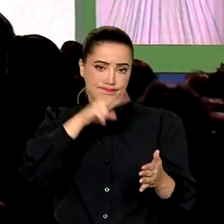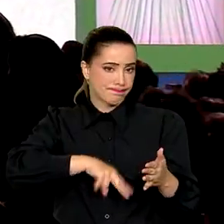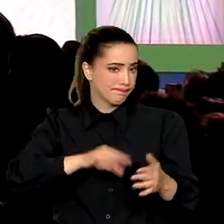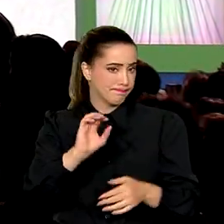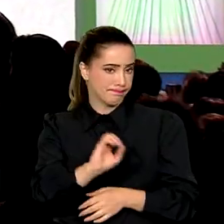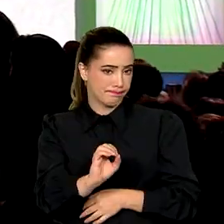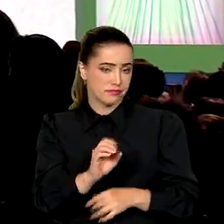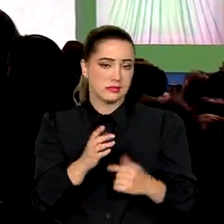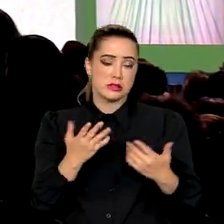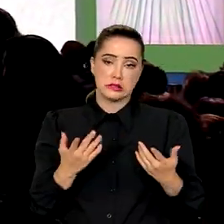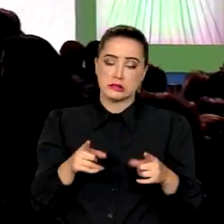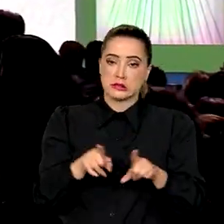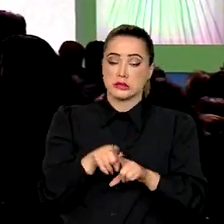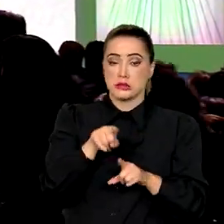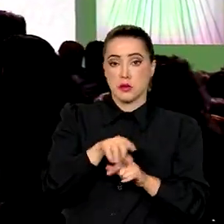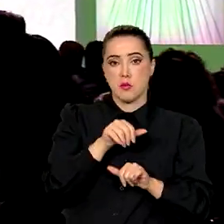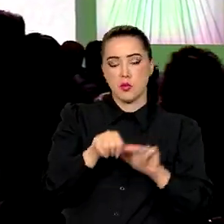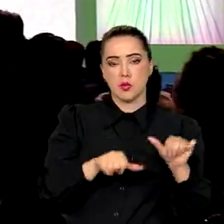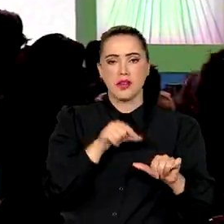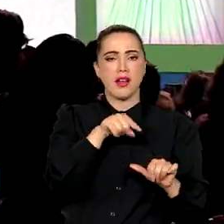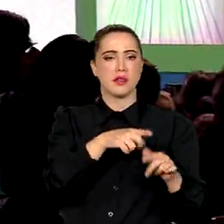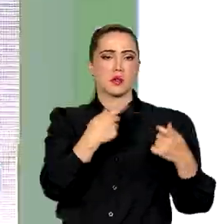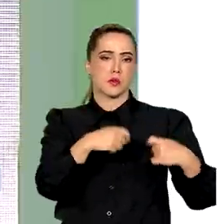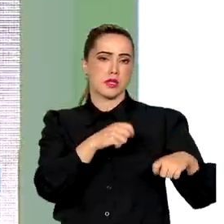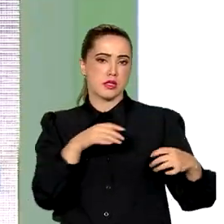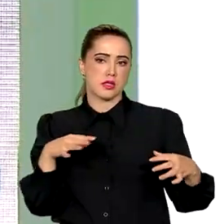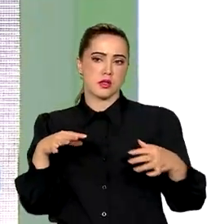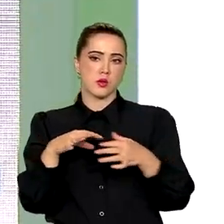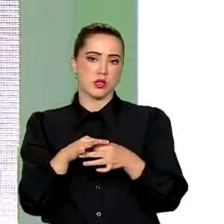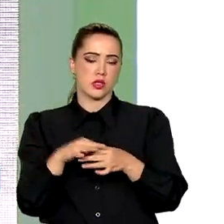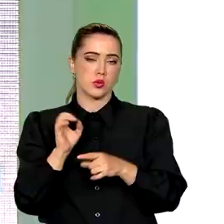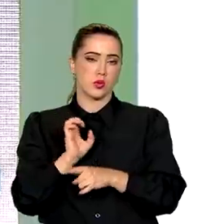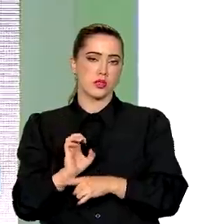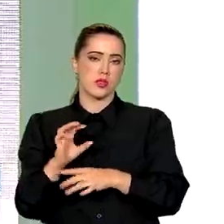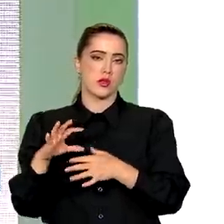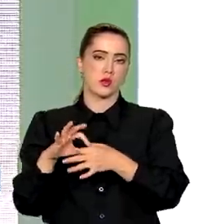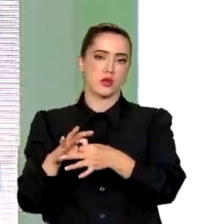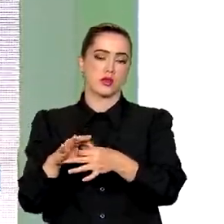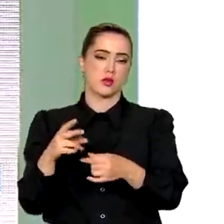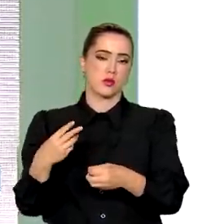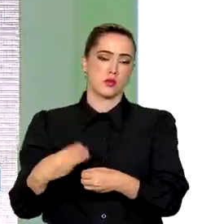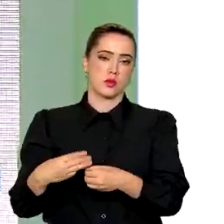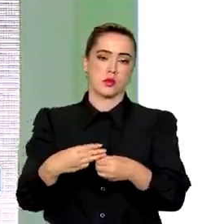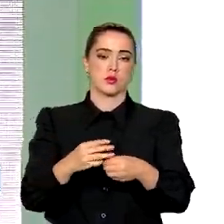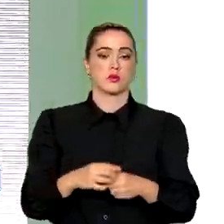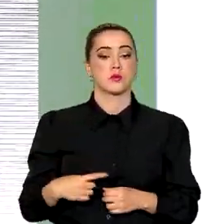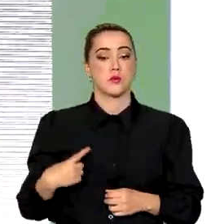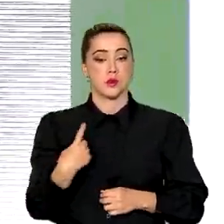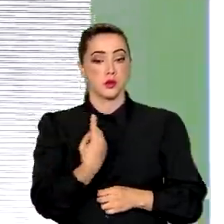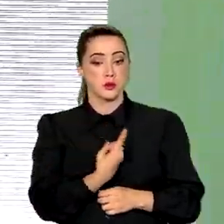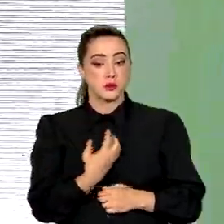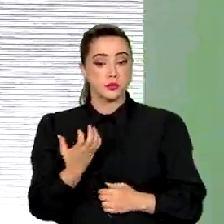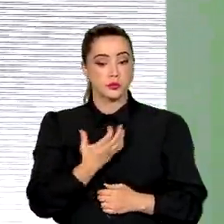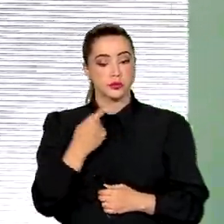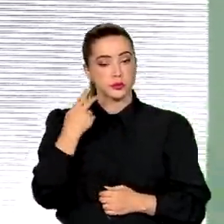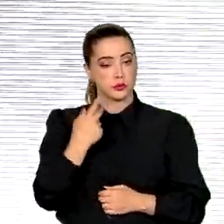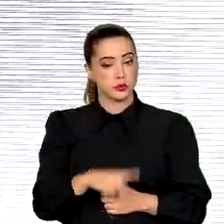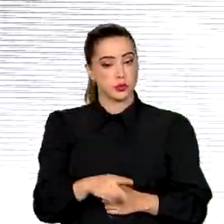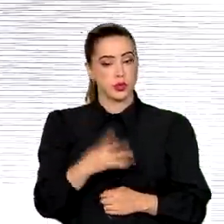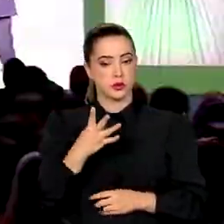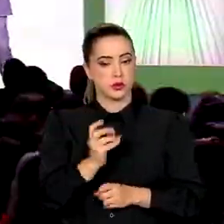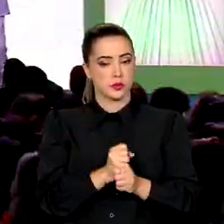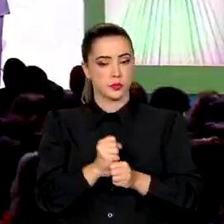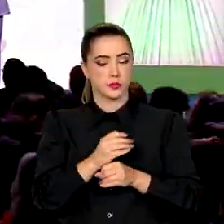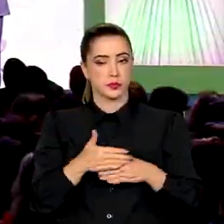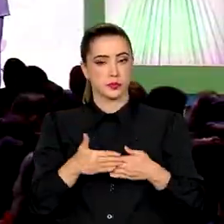cenário de forma consistente e em parceria com estados e municípios. A gente está prevendo aí, para esses quatro